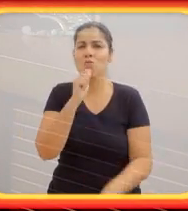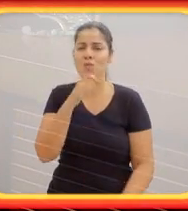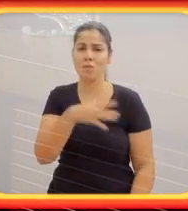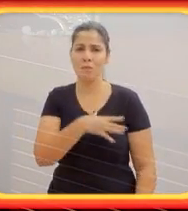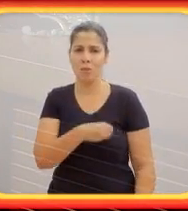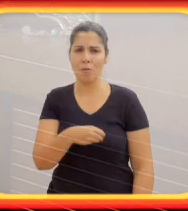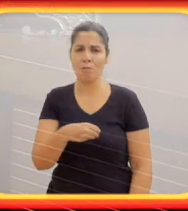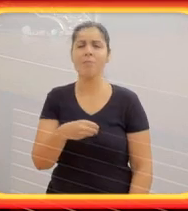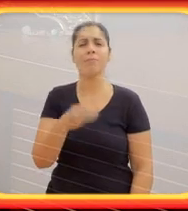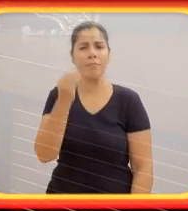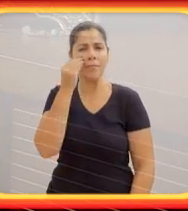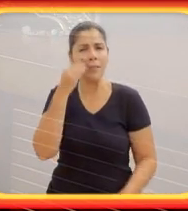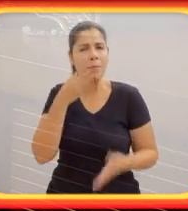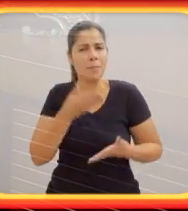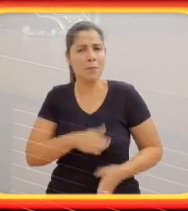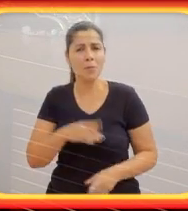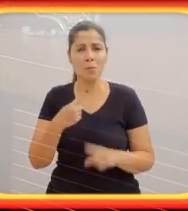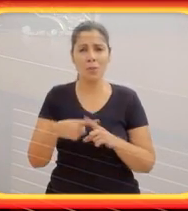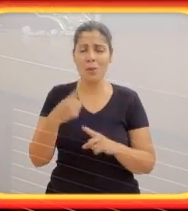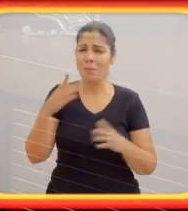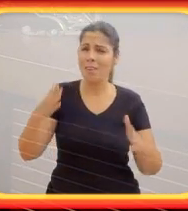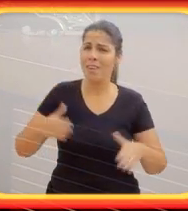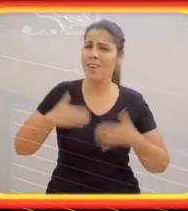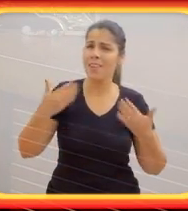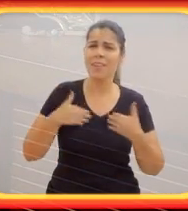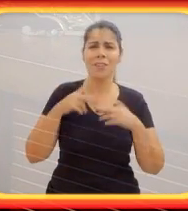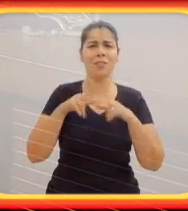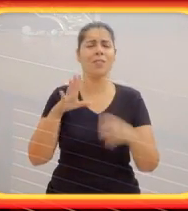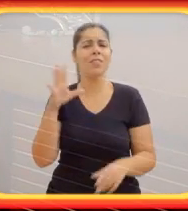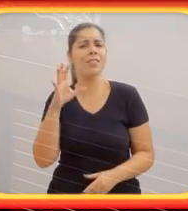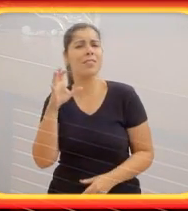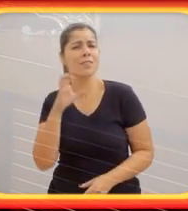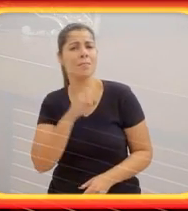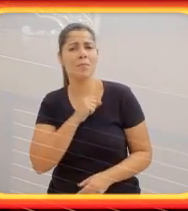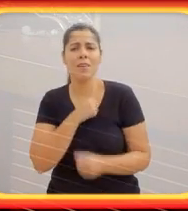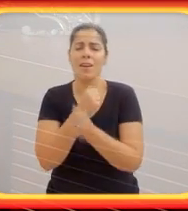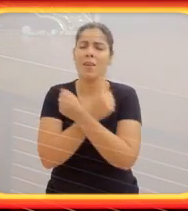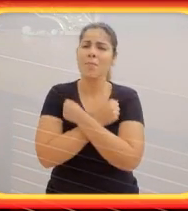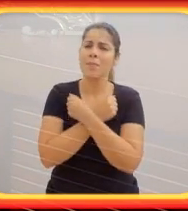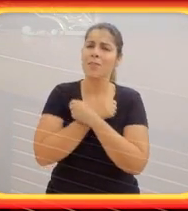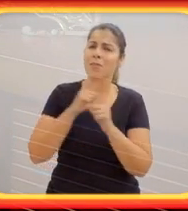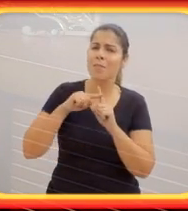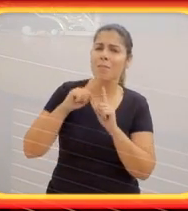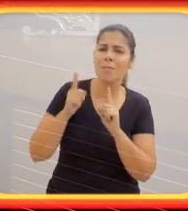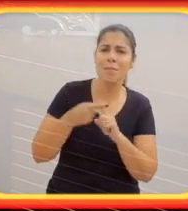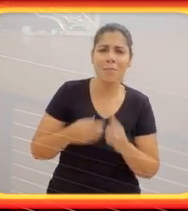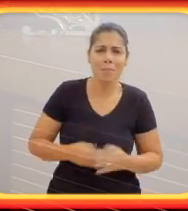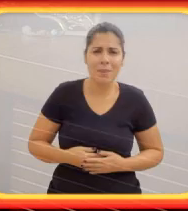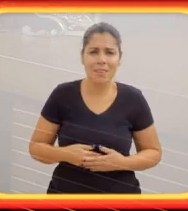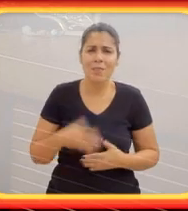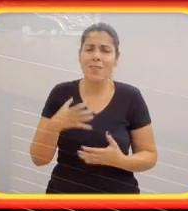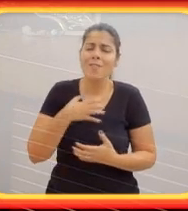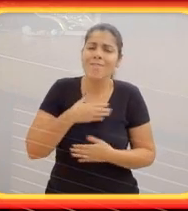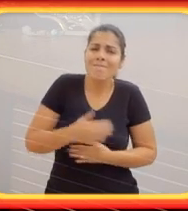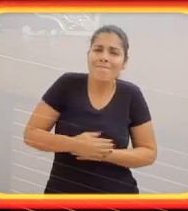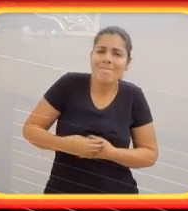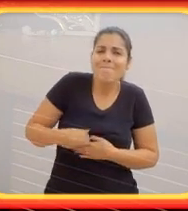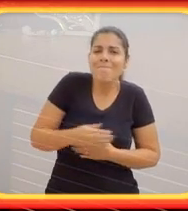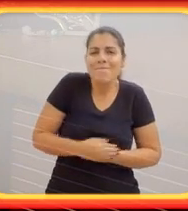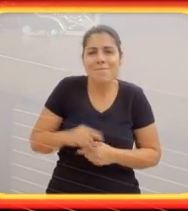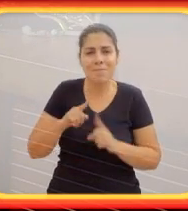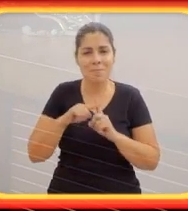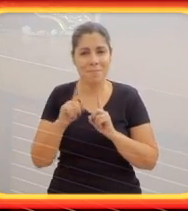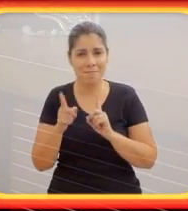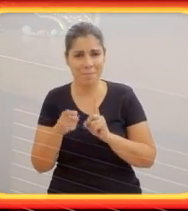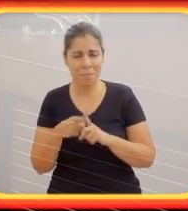filho. Que parta, assim, com uma alegria diferente. Que ame muito, que abraça a sua barriga, que acaricia